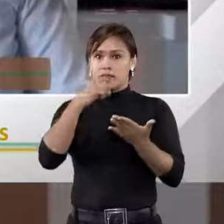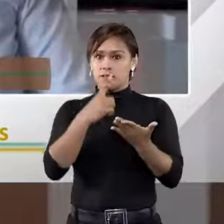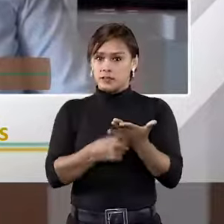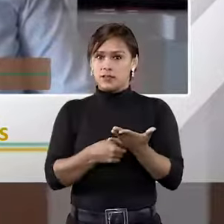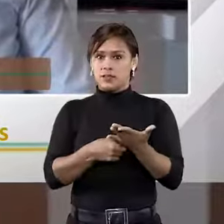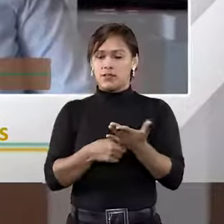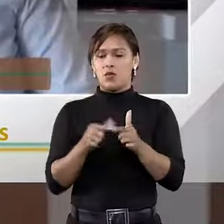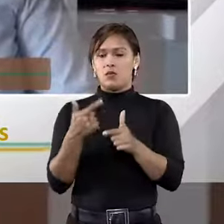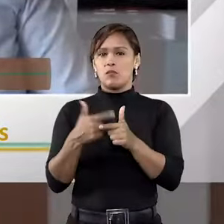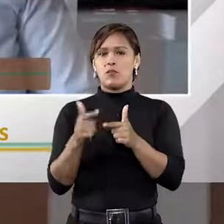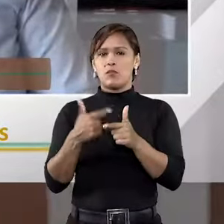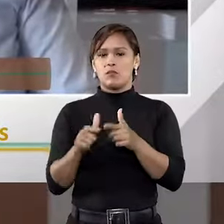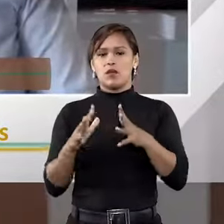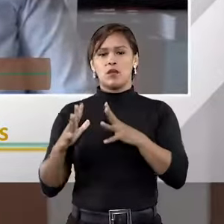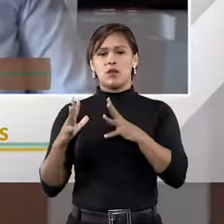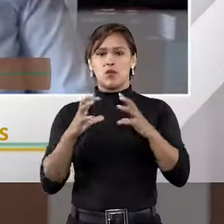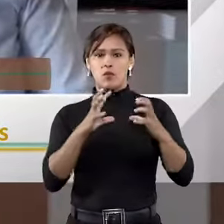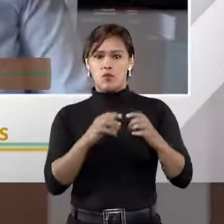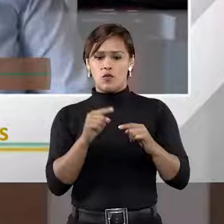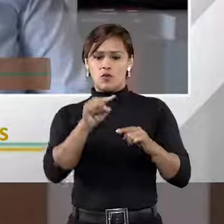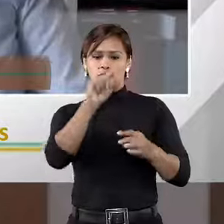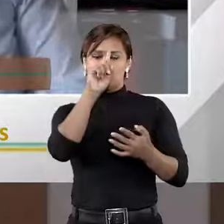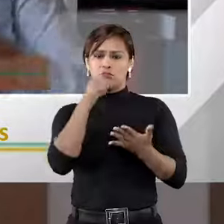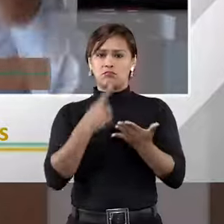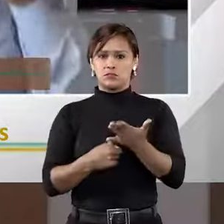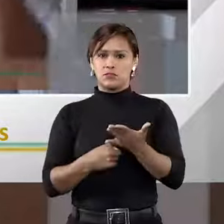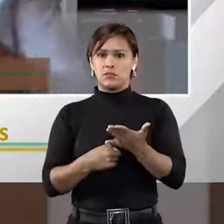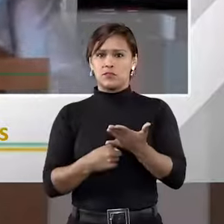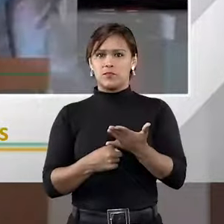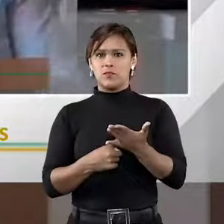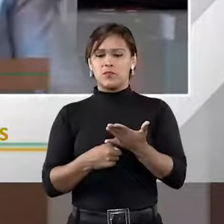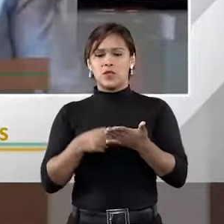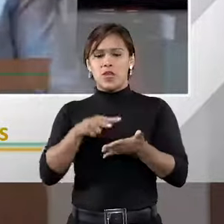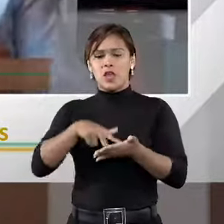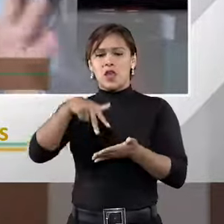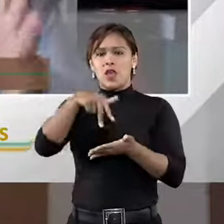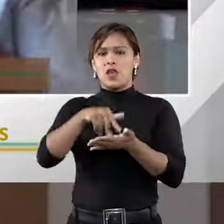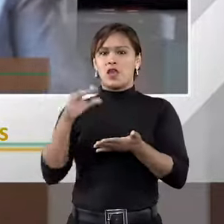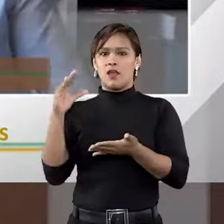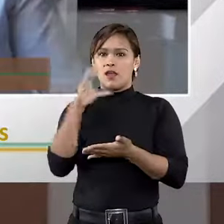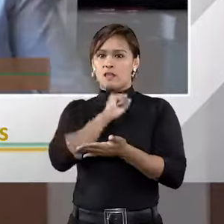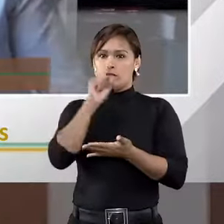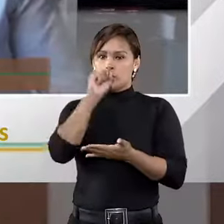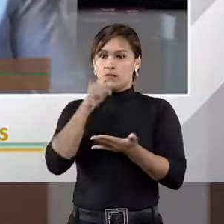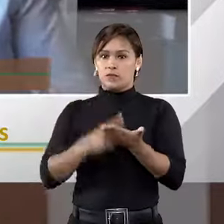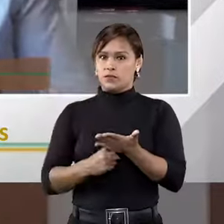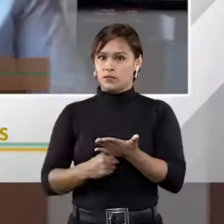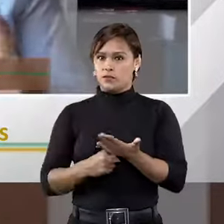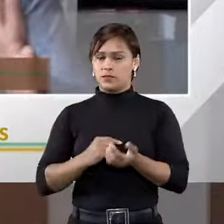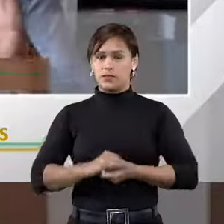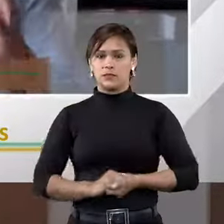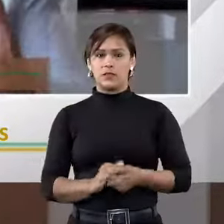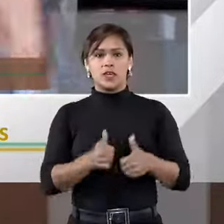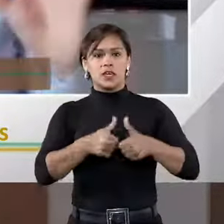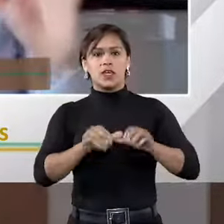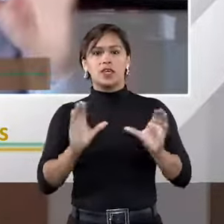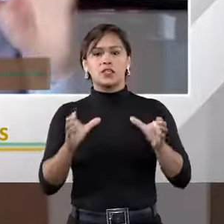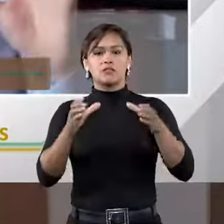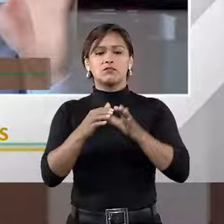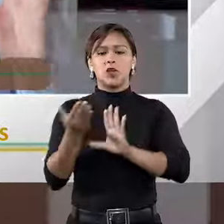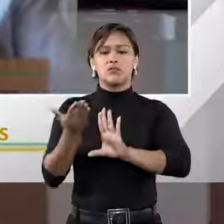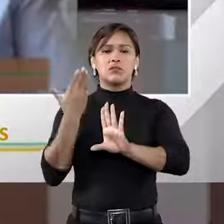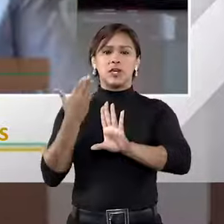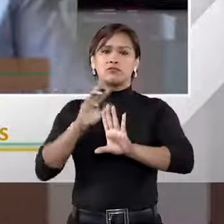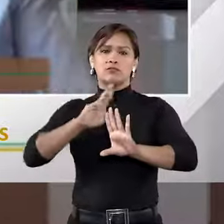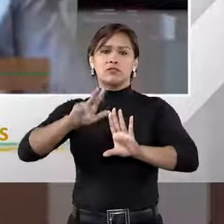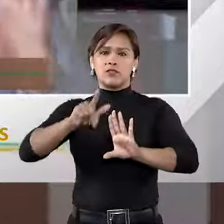o problema, o conflito, de modo imperativo e definitivo. Então, do ponto de vista ontológico, não